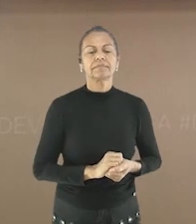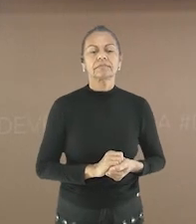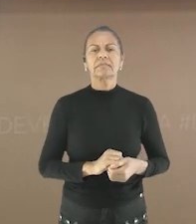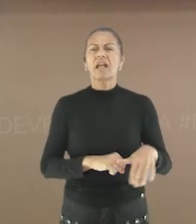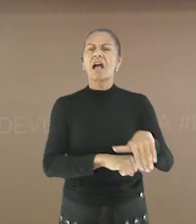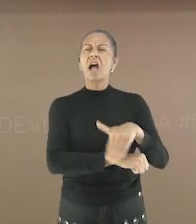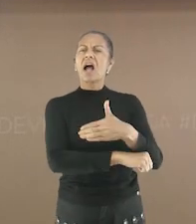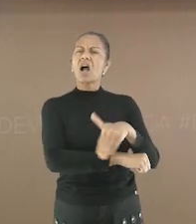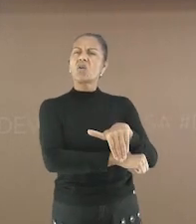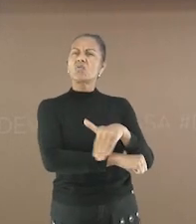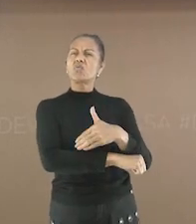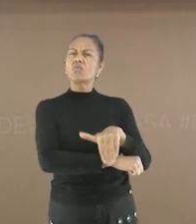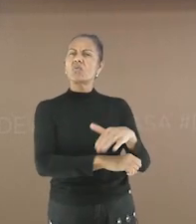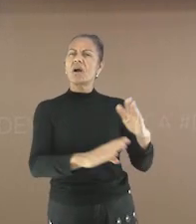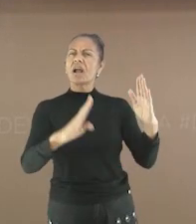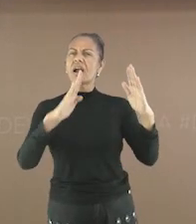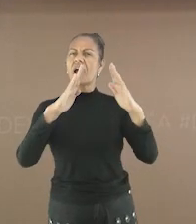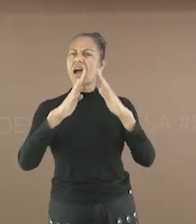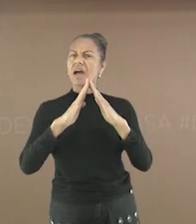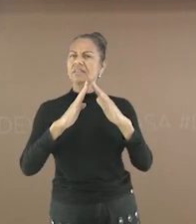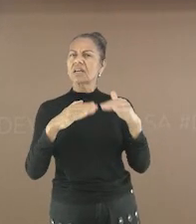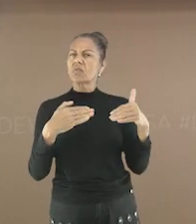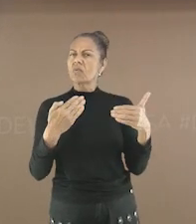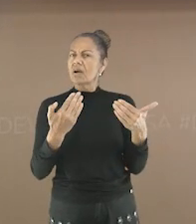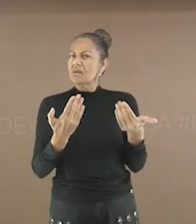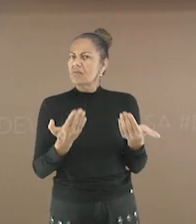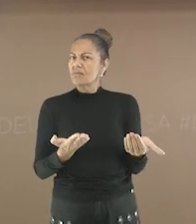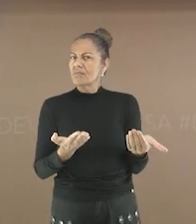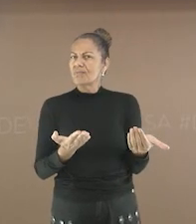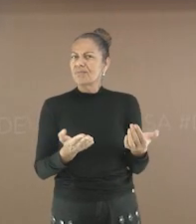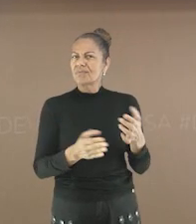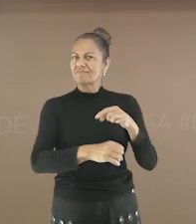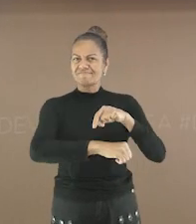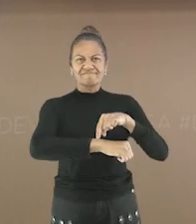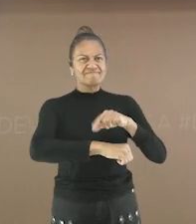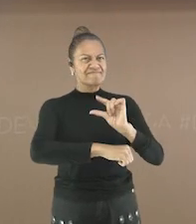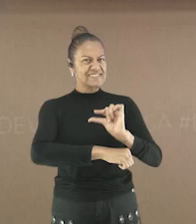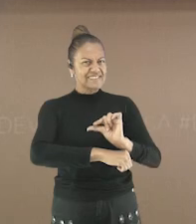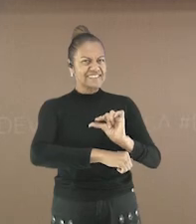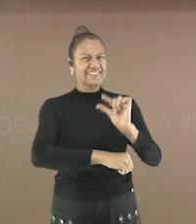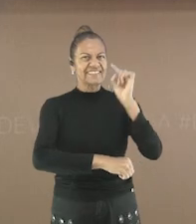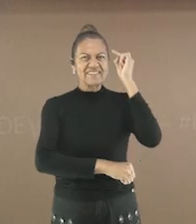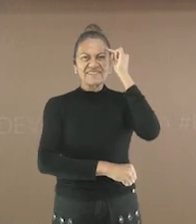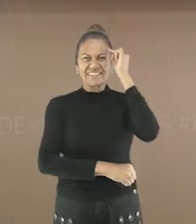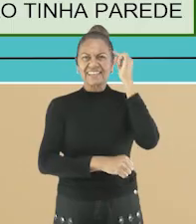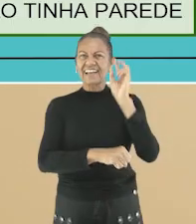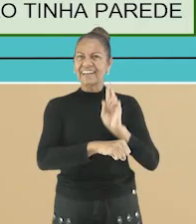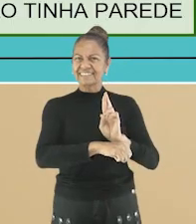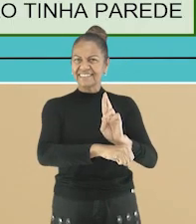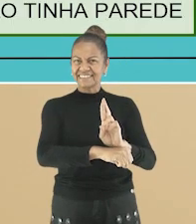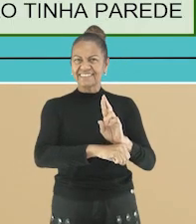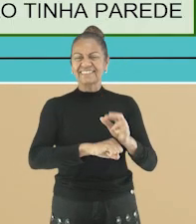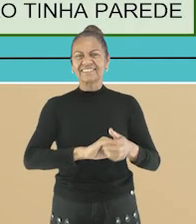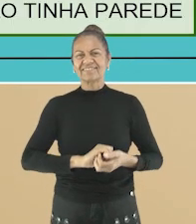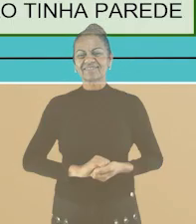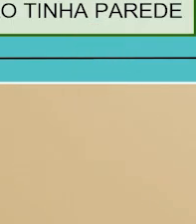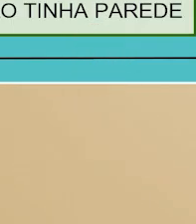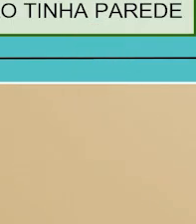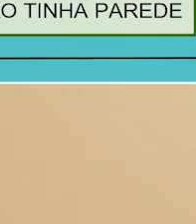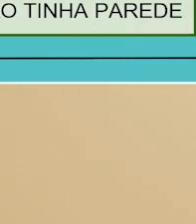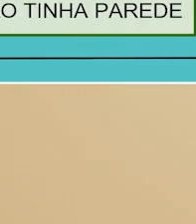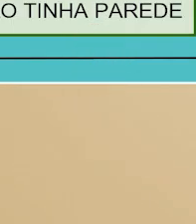Qual é o endereço da casa? Mais um tempinho para vocês pensarem E